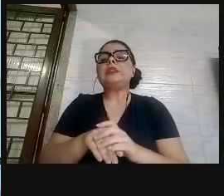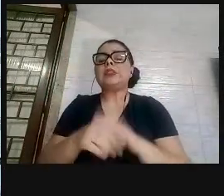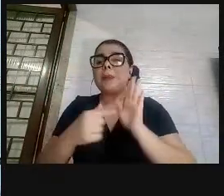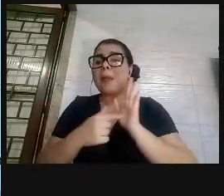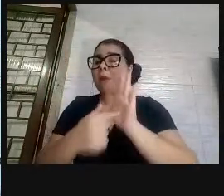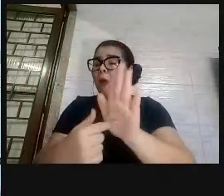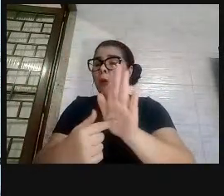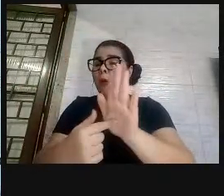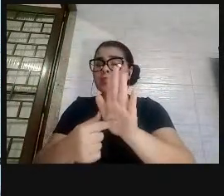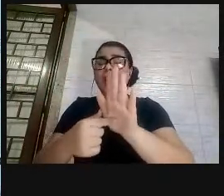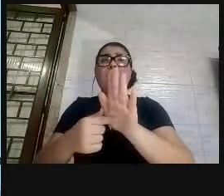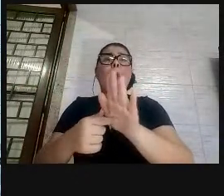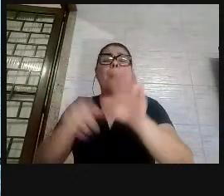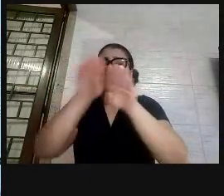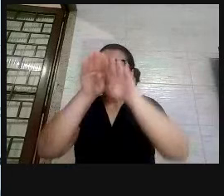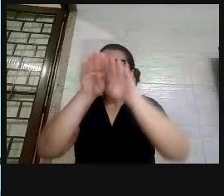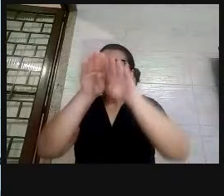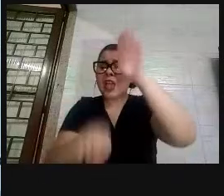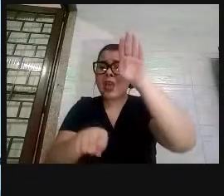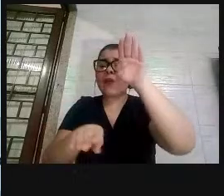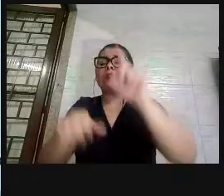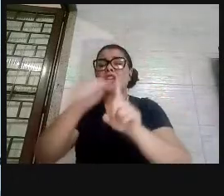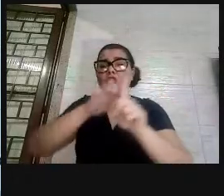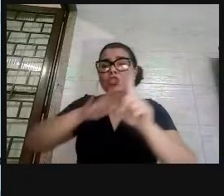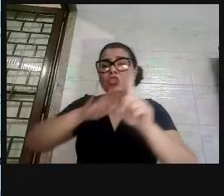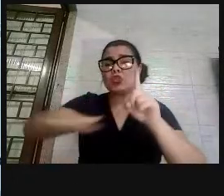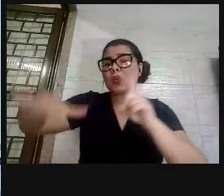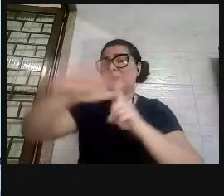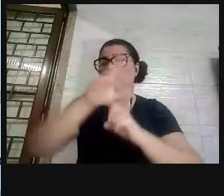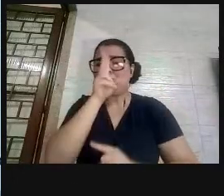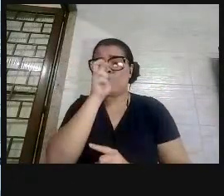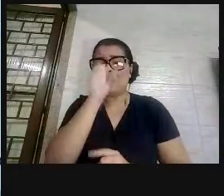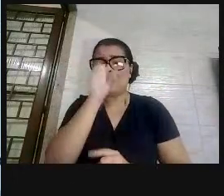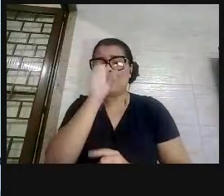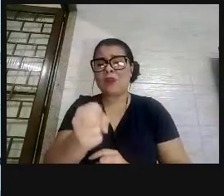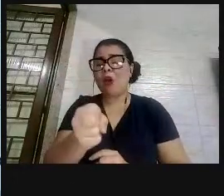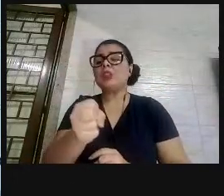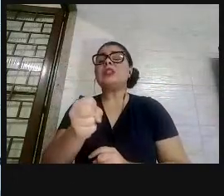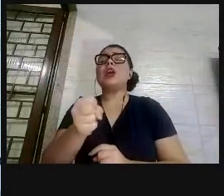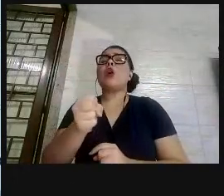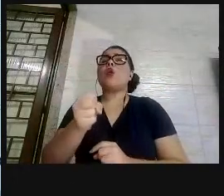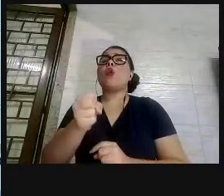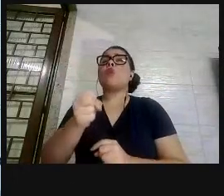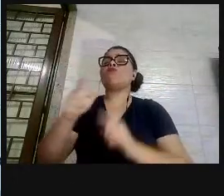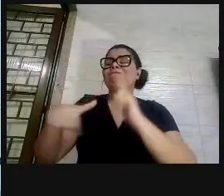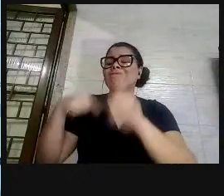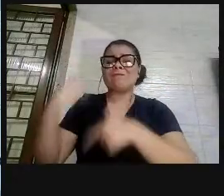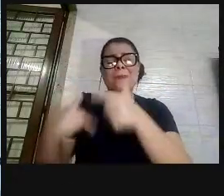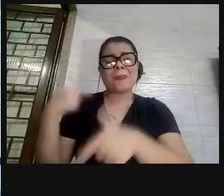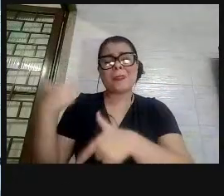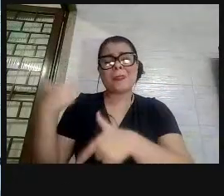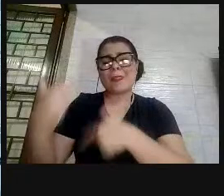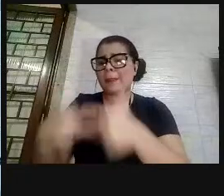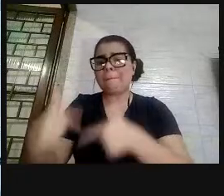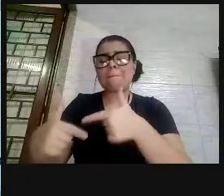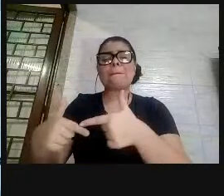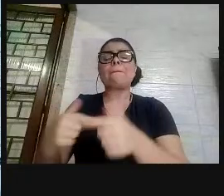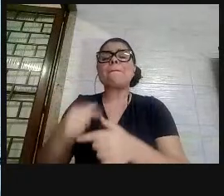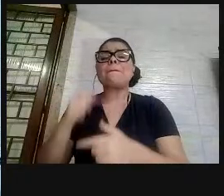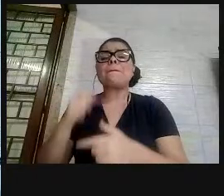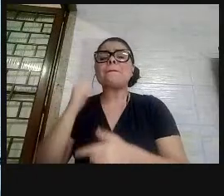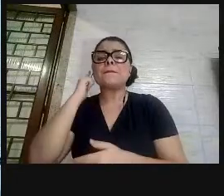social. Nós temos no Brasil uma precarização muito grande do trabalho, uma terceirização do trabalho muito grande,